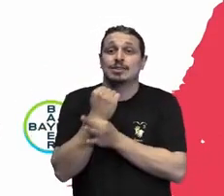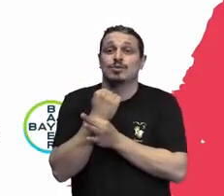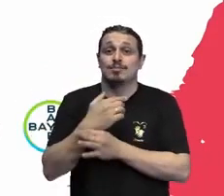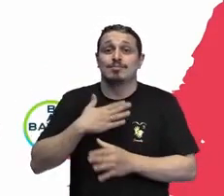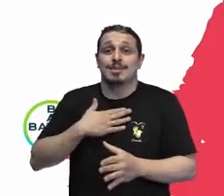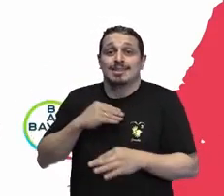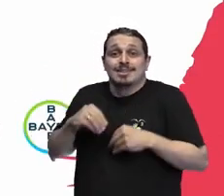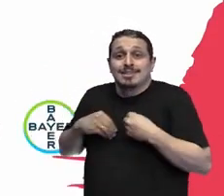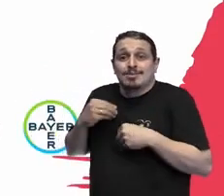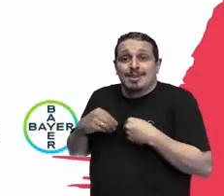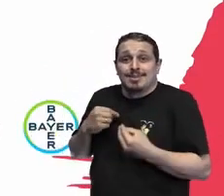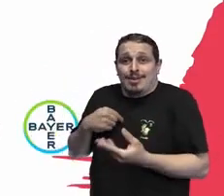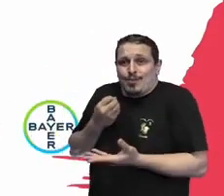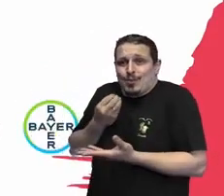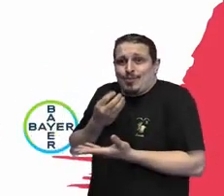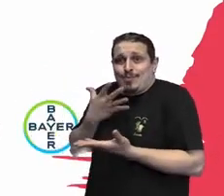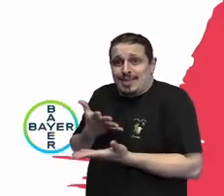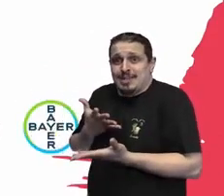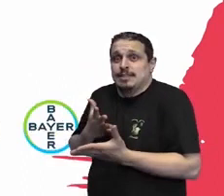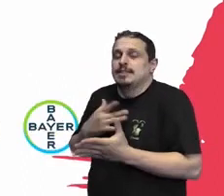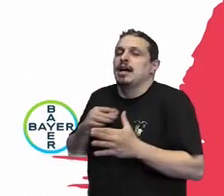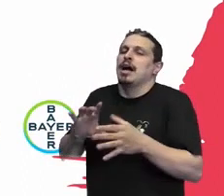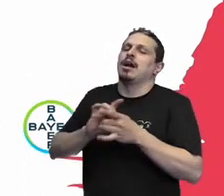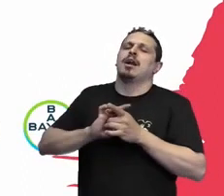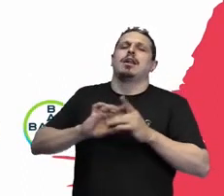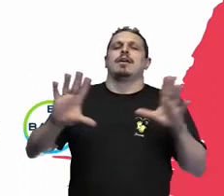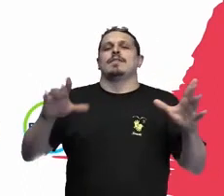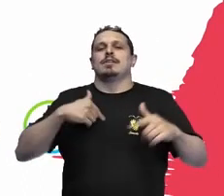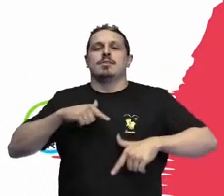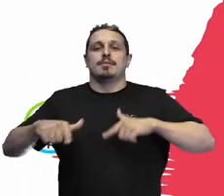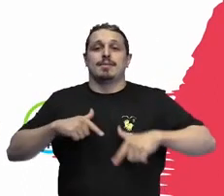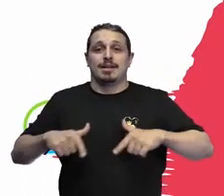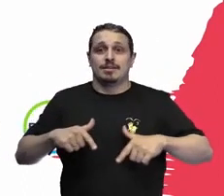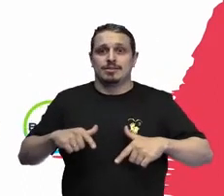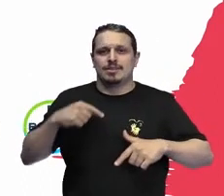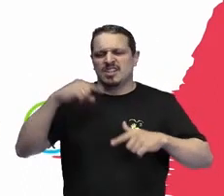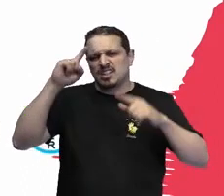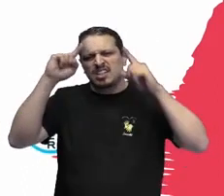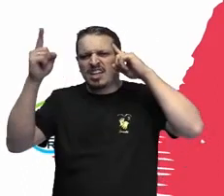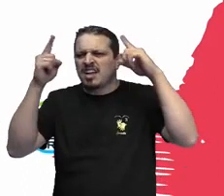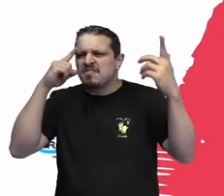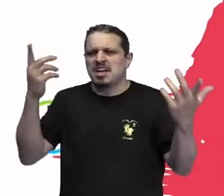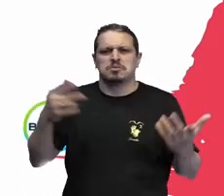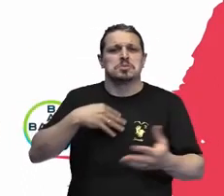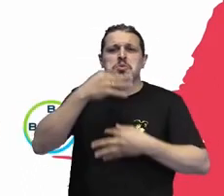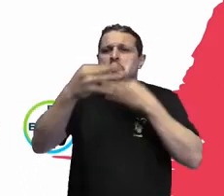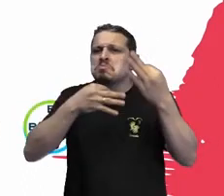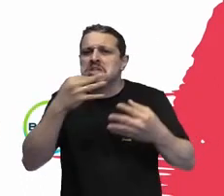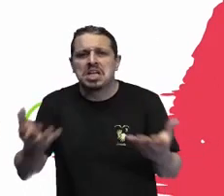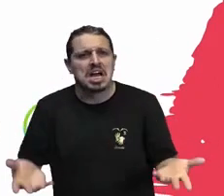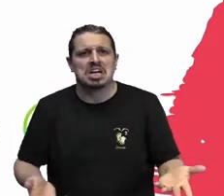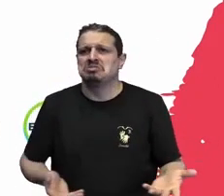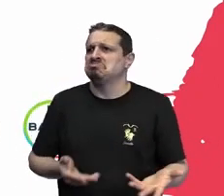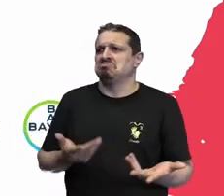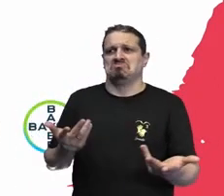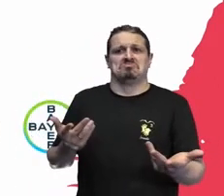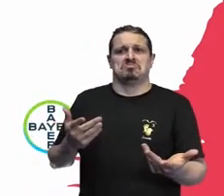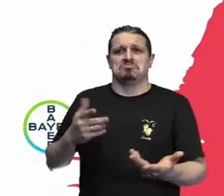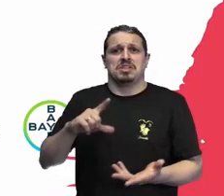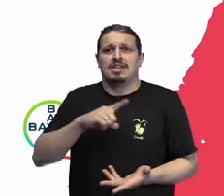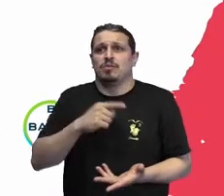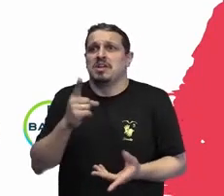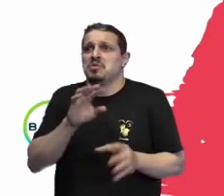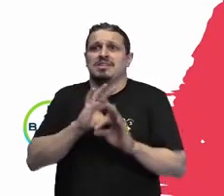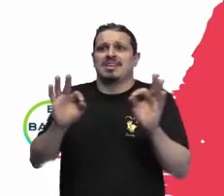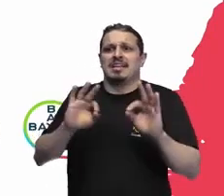também com que elas se sintam mais livres para expressar suas ideias e suas opiniões, sem temer algum